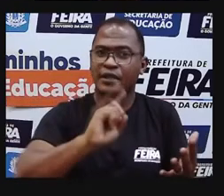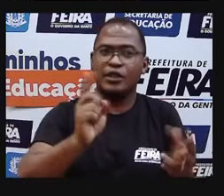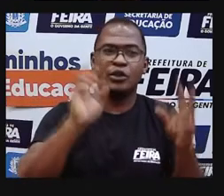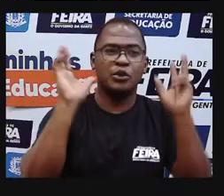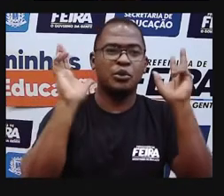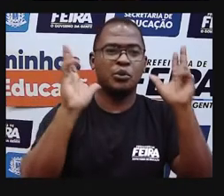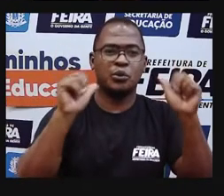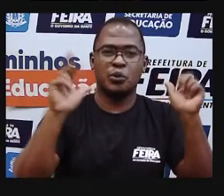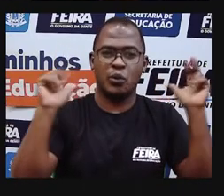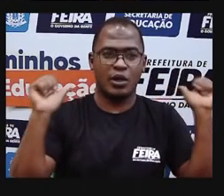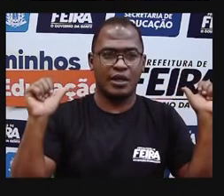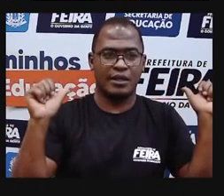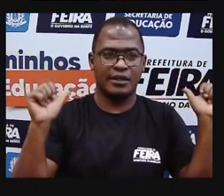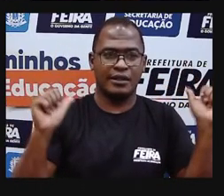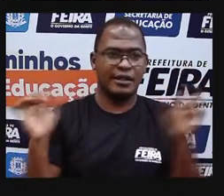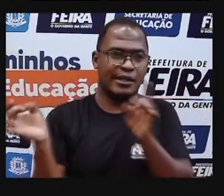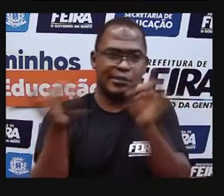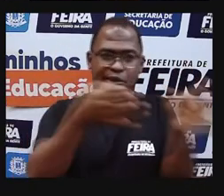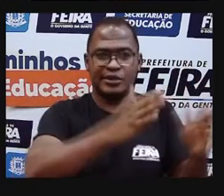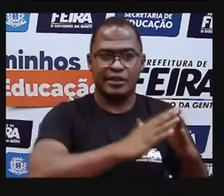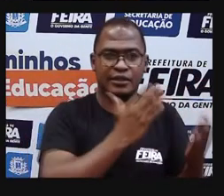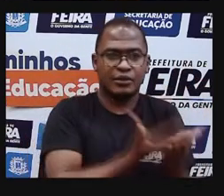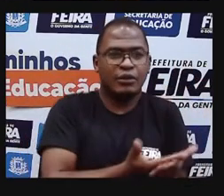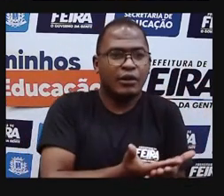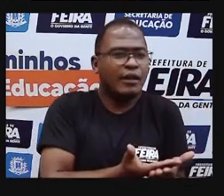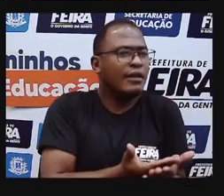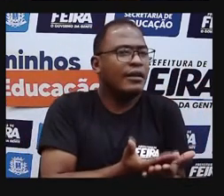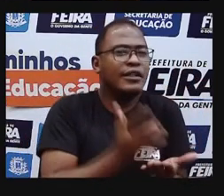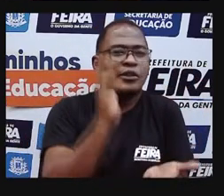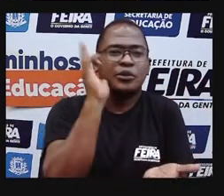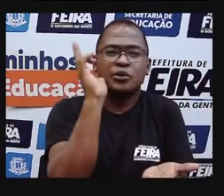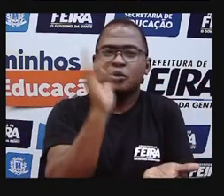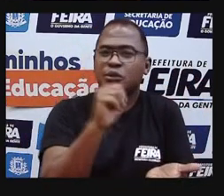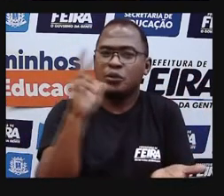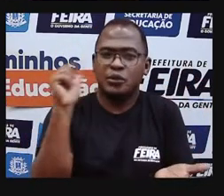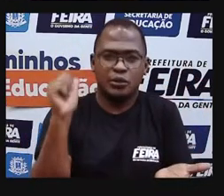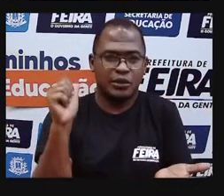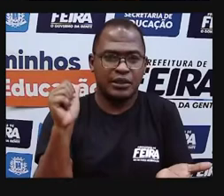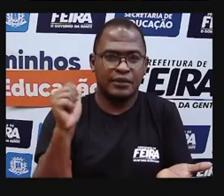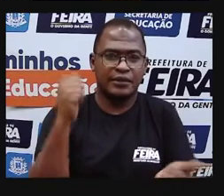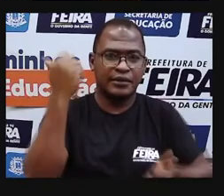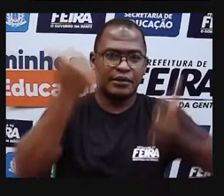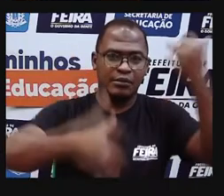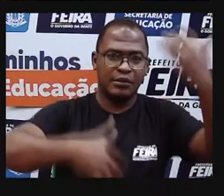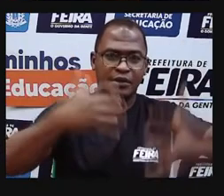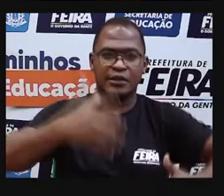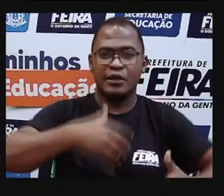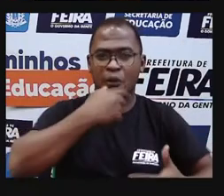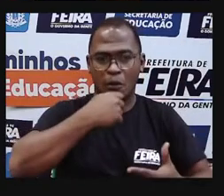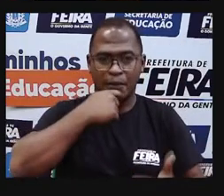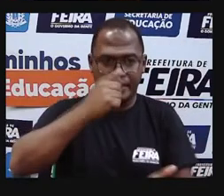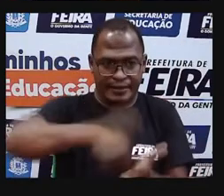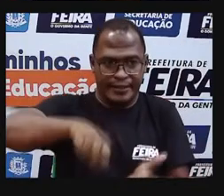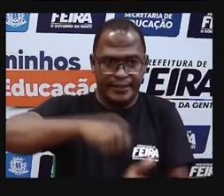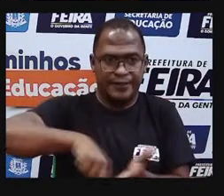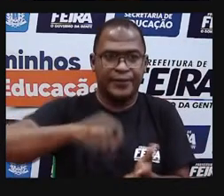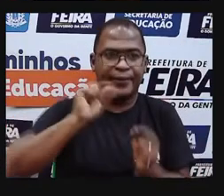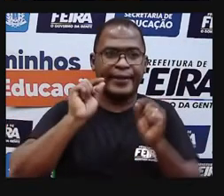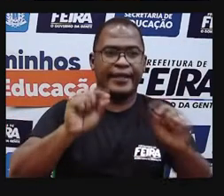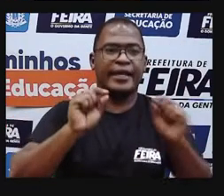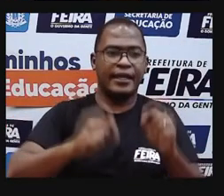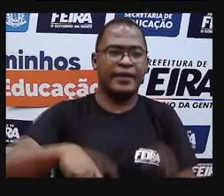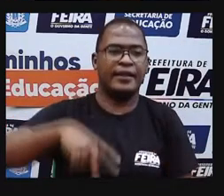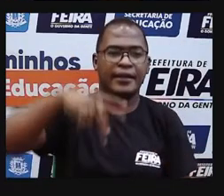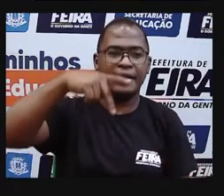escola. E hoje, a mensagem que eu trago é do nosso grande, querido e